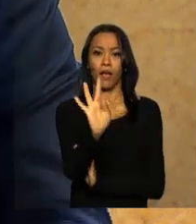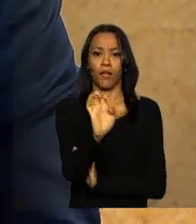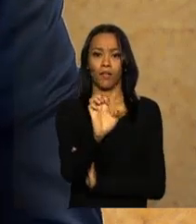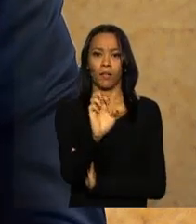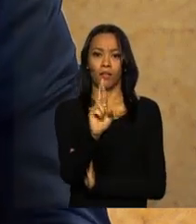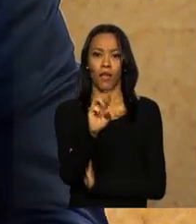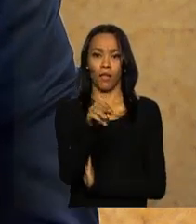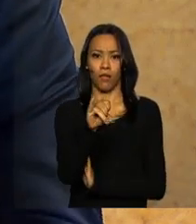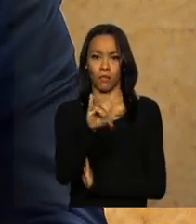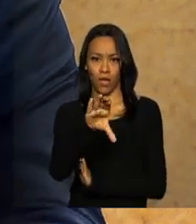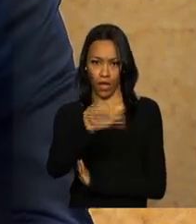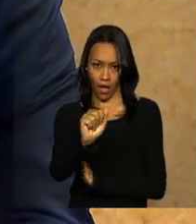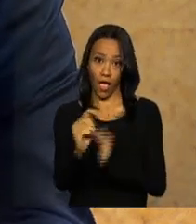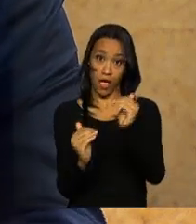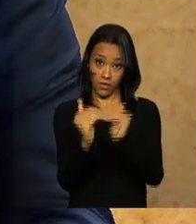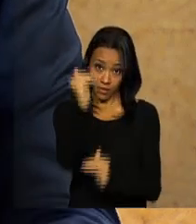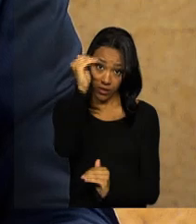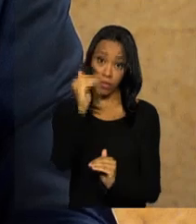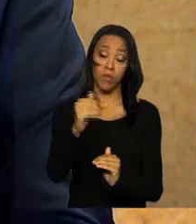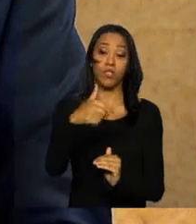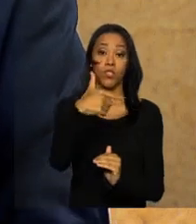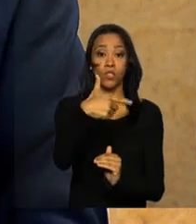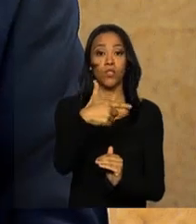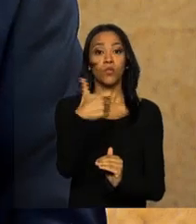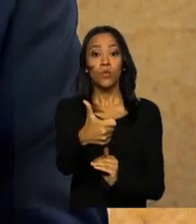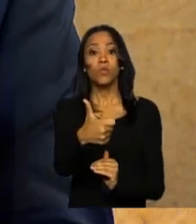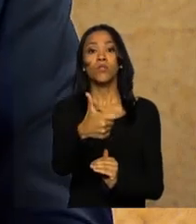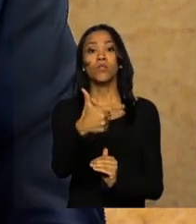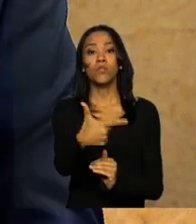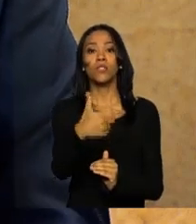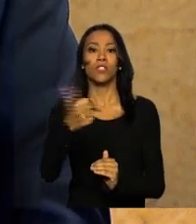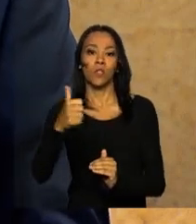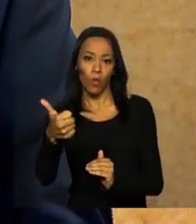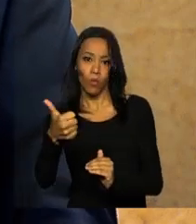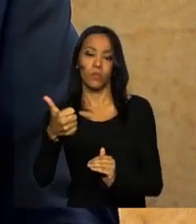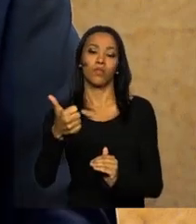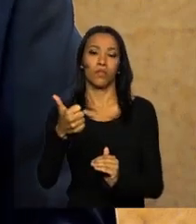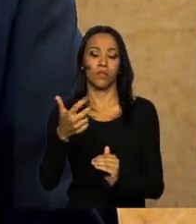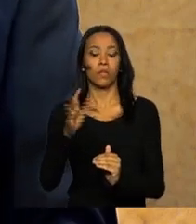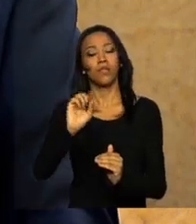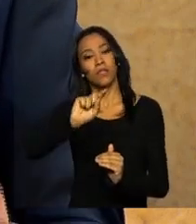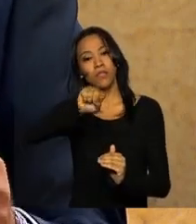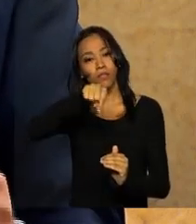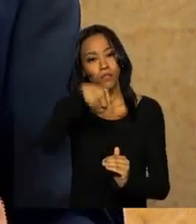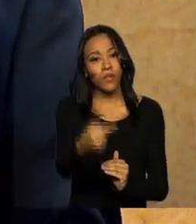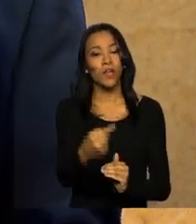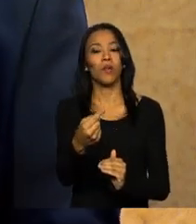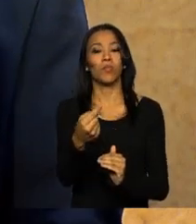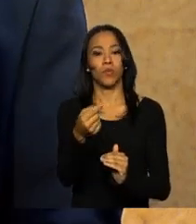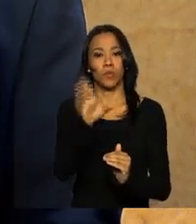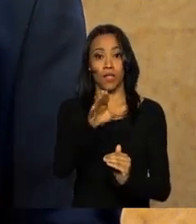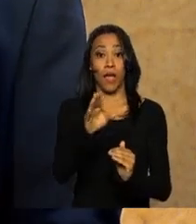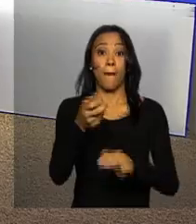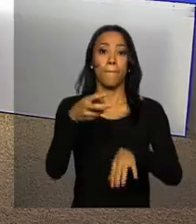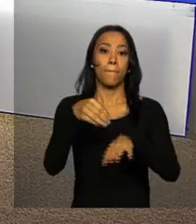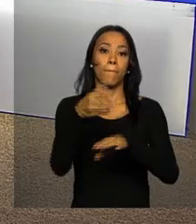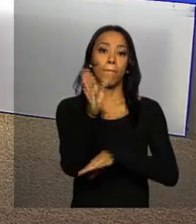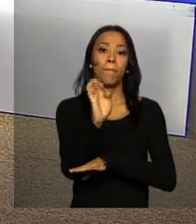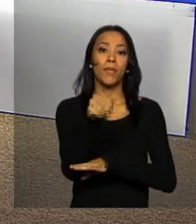acima de 211 e entraremos em regime de bandeira verde.